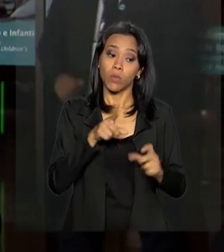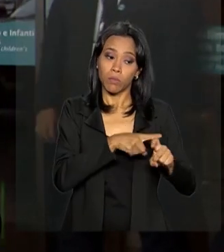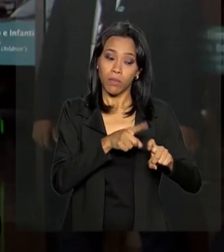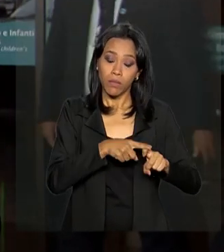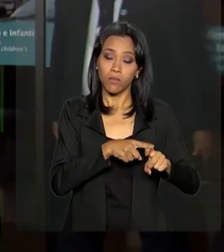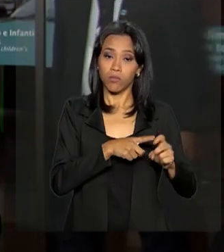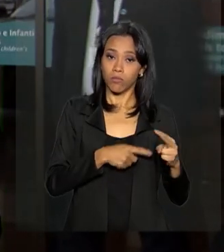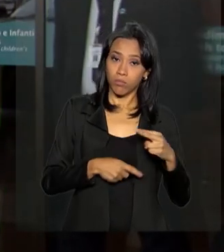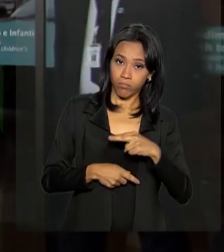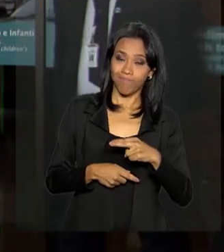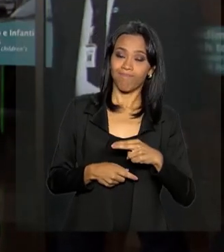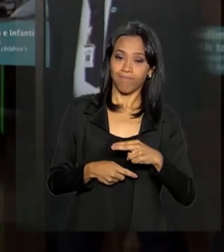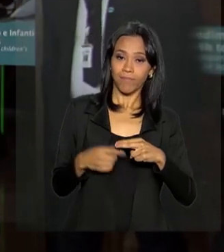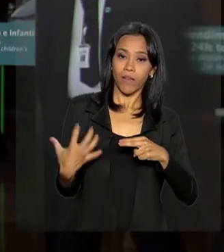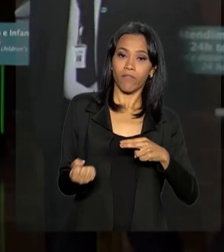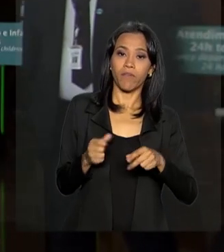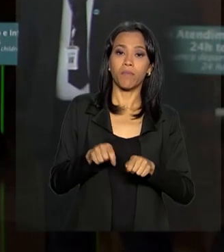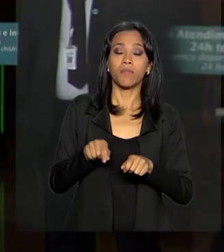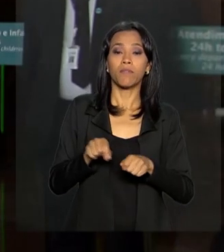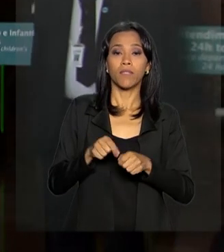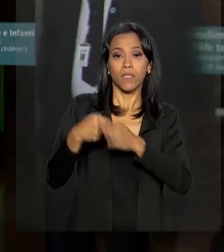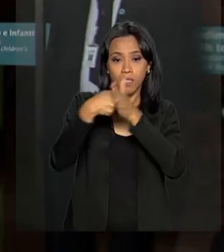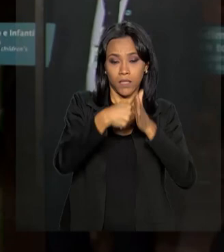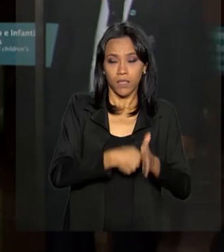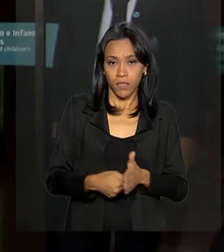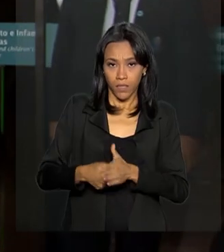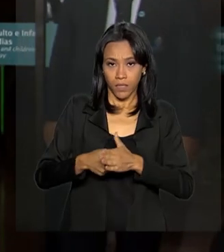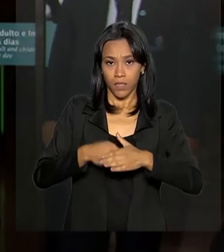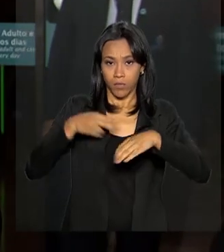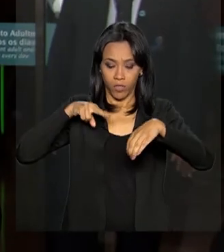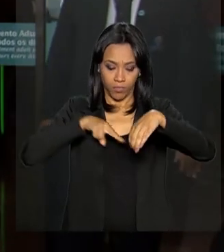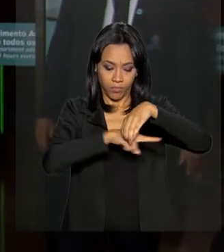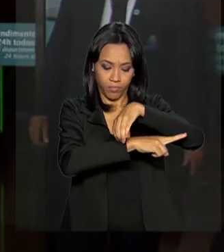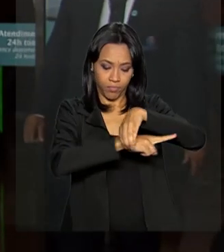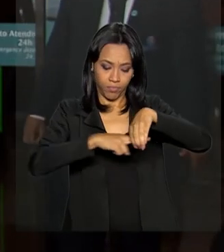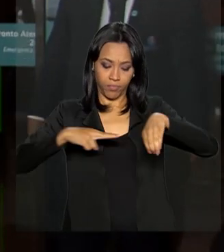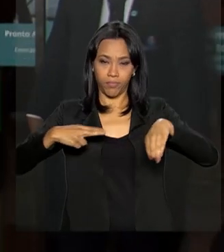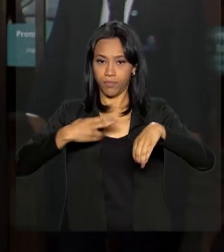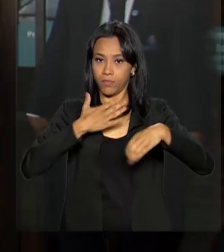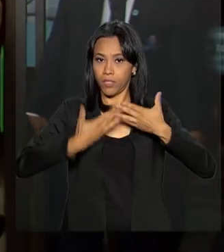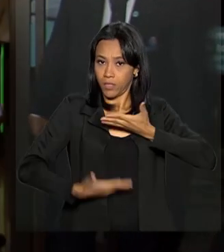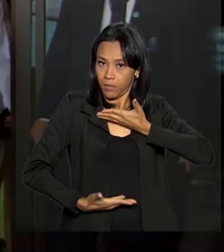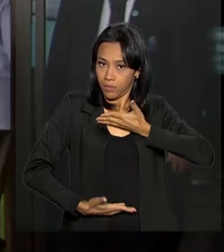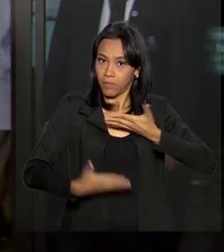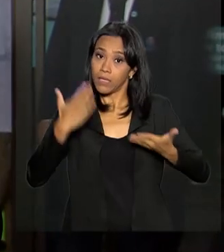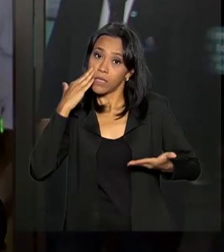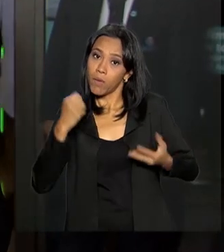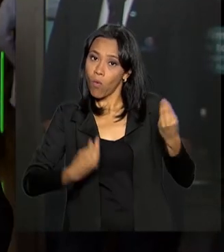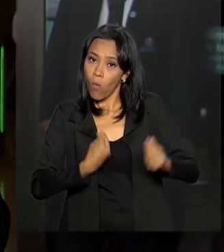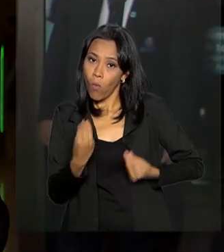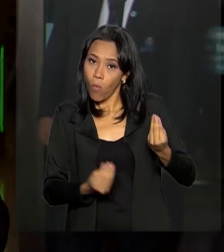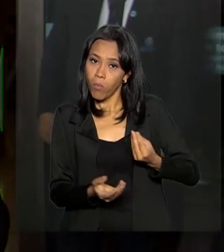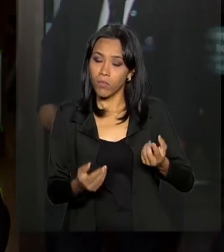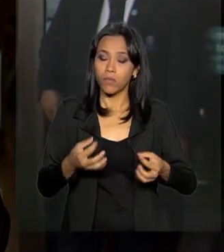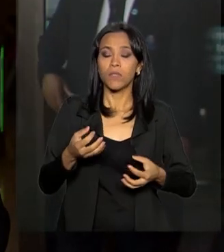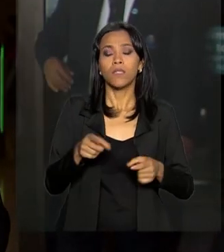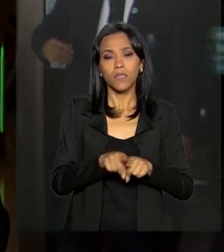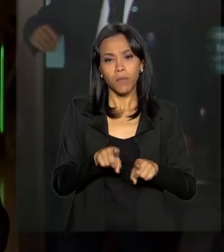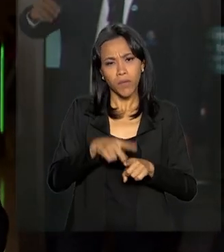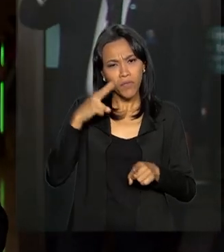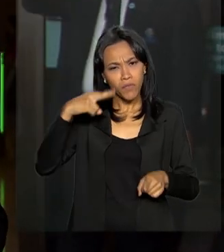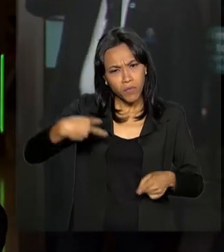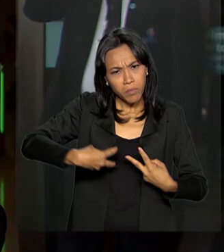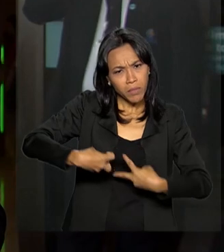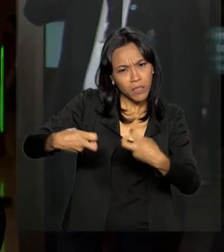realizassem uma tomografia de tórax e abdômen e identificassem uma melhora no intestino e também uma imagem